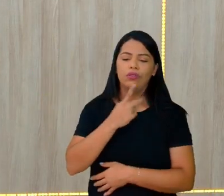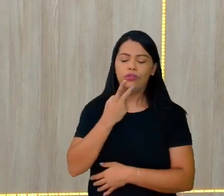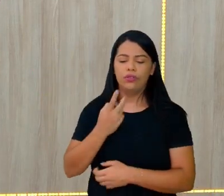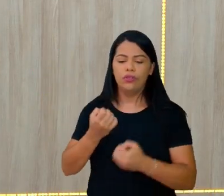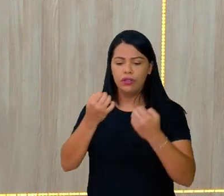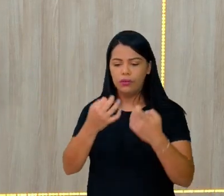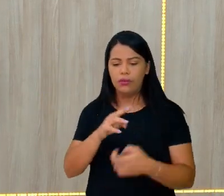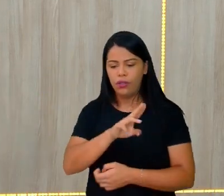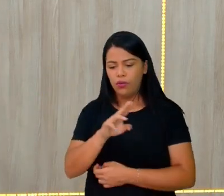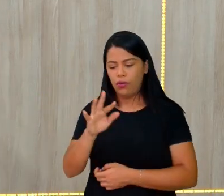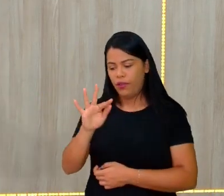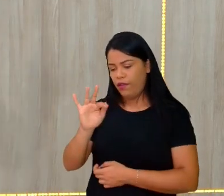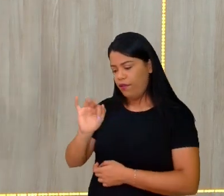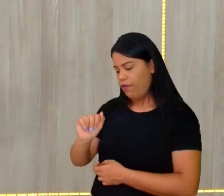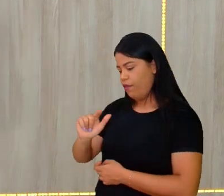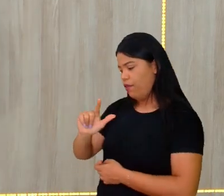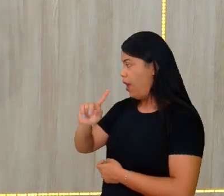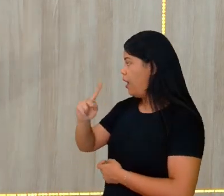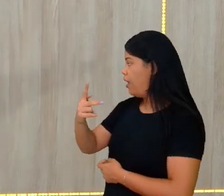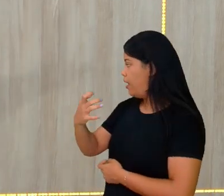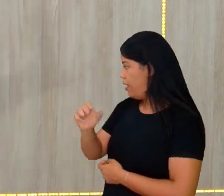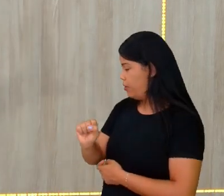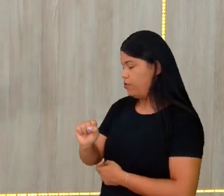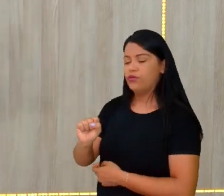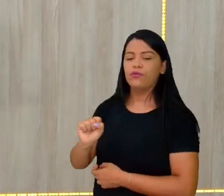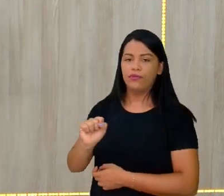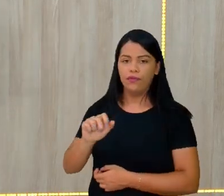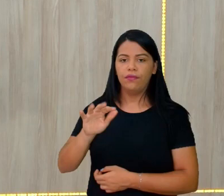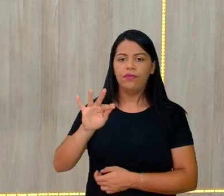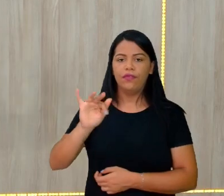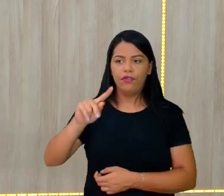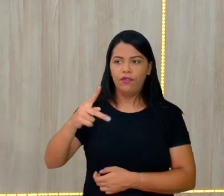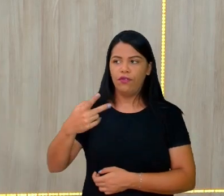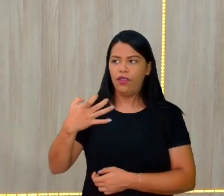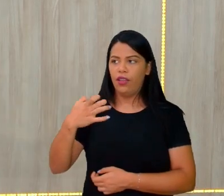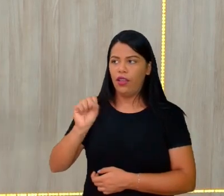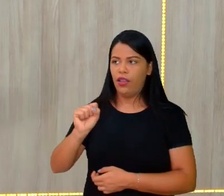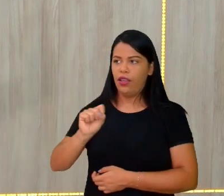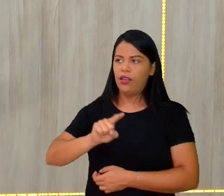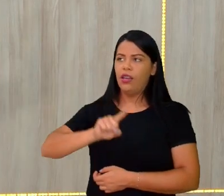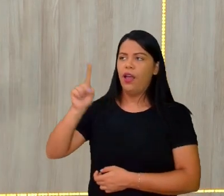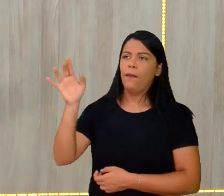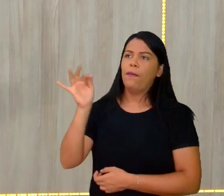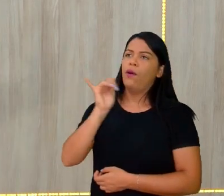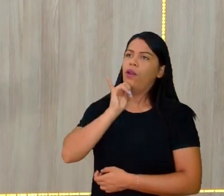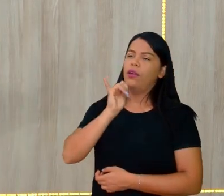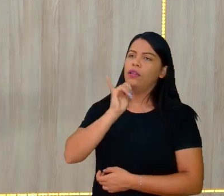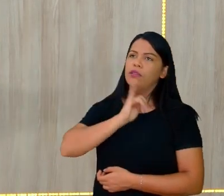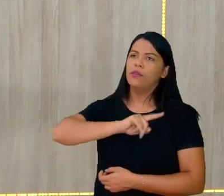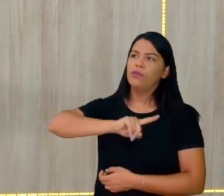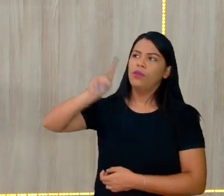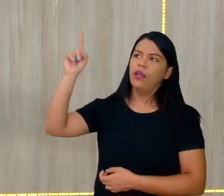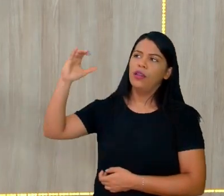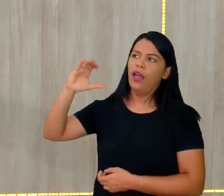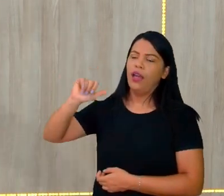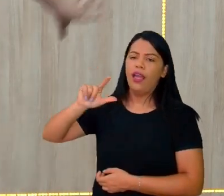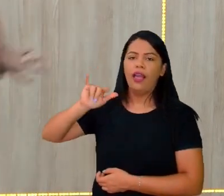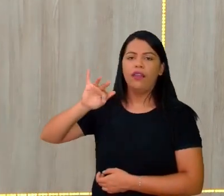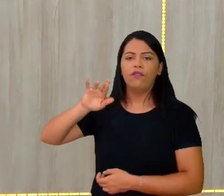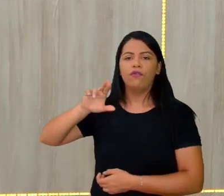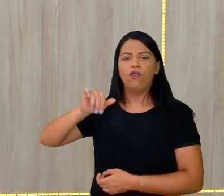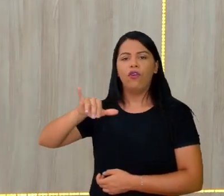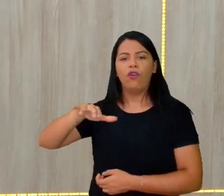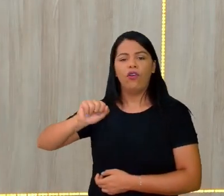quando você pesquisa aí, falha de Santo André, aquela bem famosa, lá nos Estados Unidos, Califórnia, já vai ser